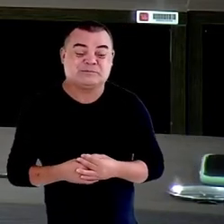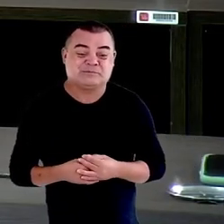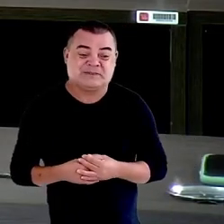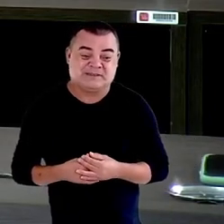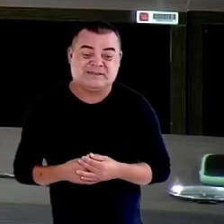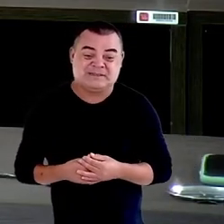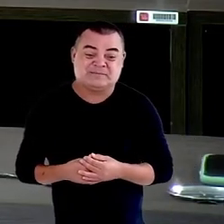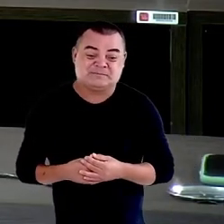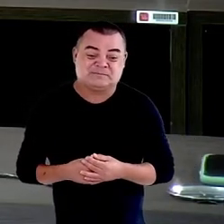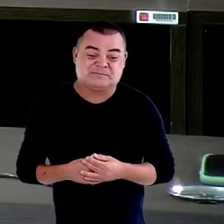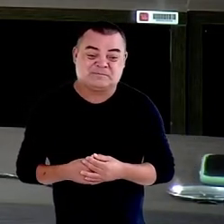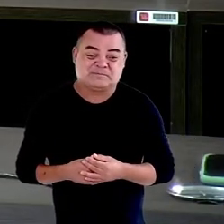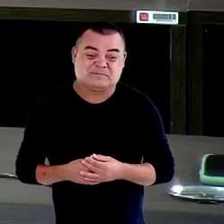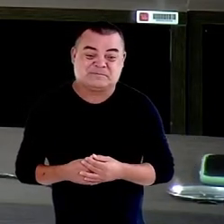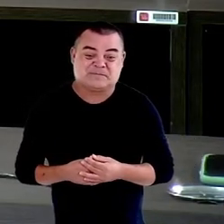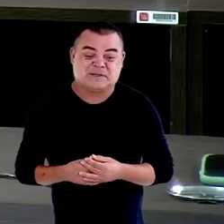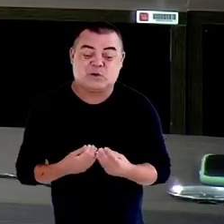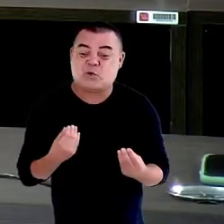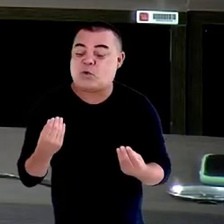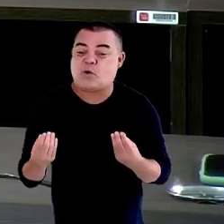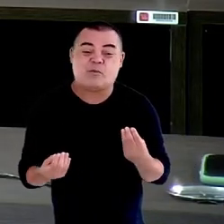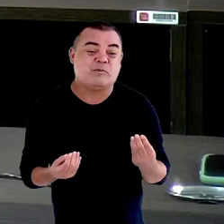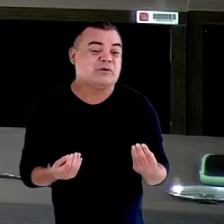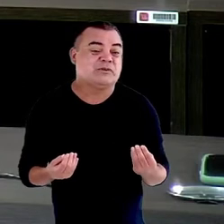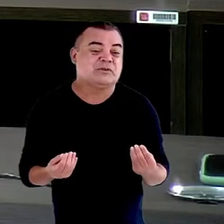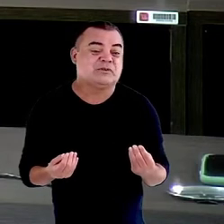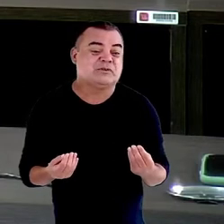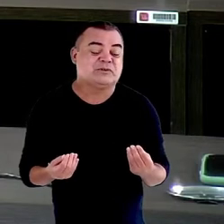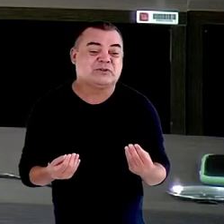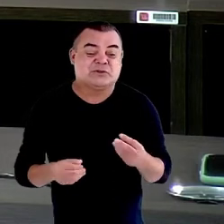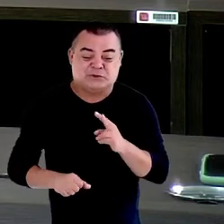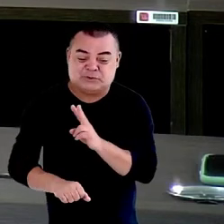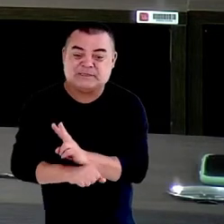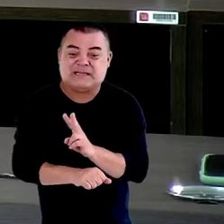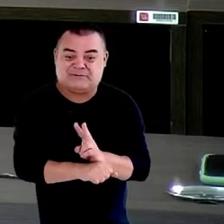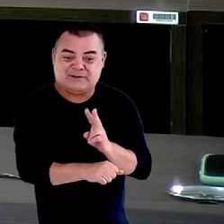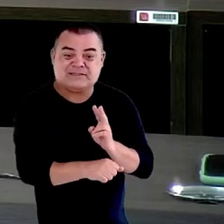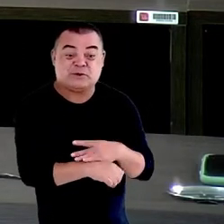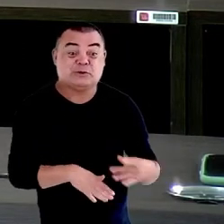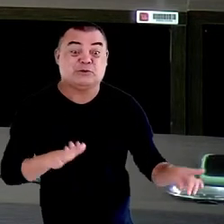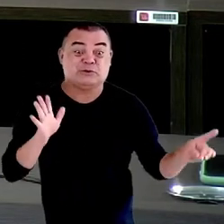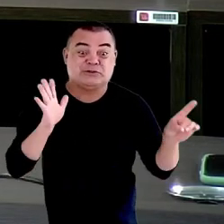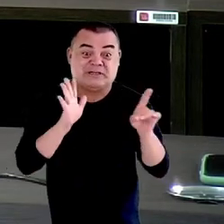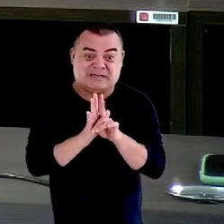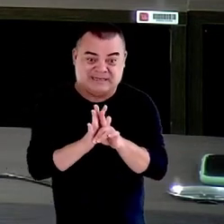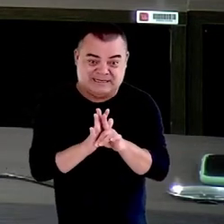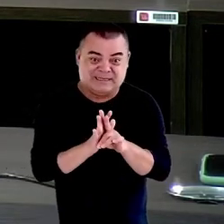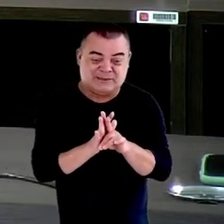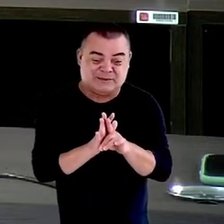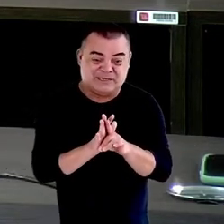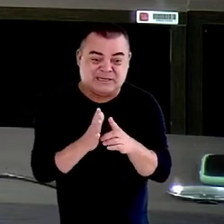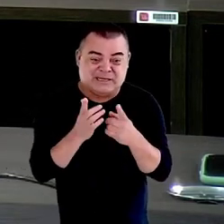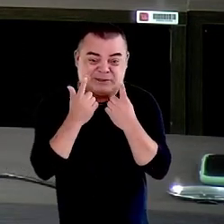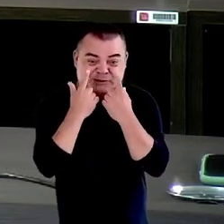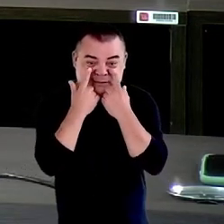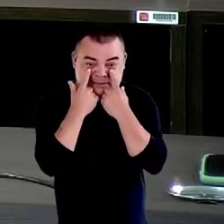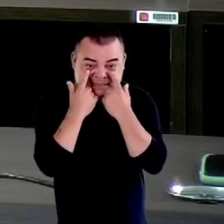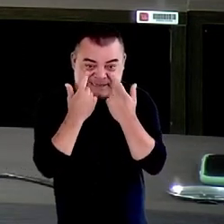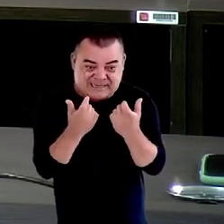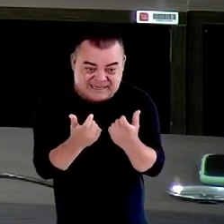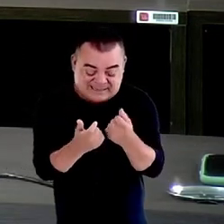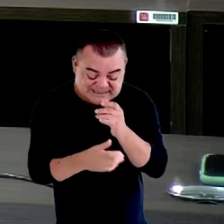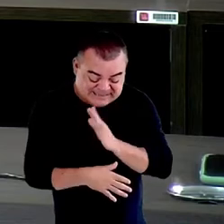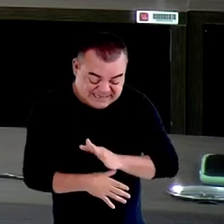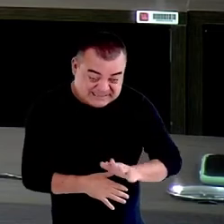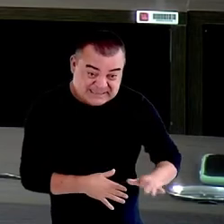aqui o Conselheiro Otávio, como o defensor dos direitos, dos interesses, das crianças e